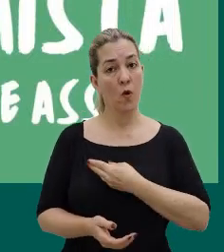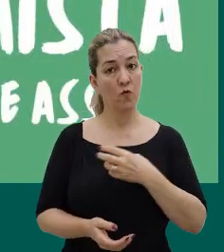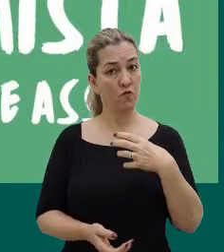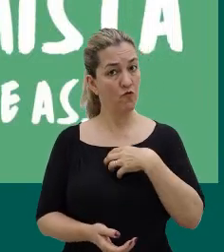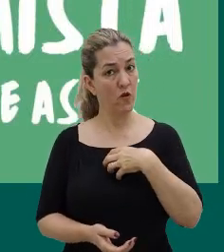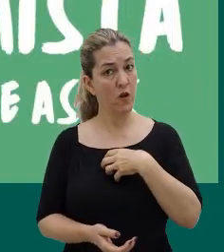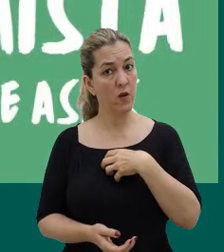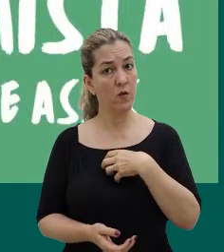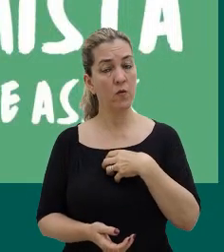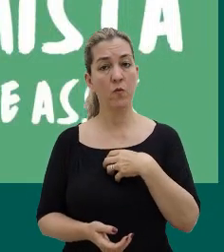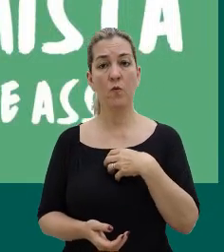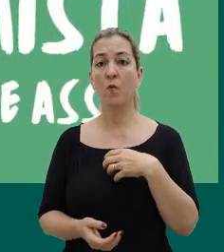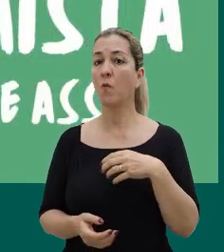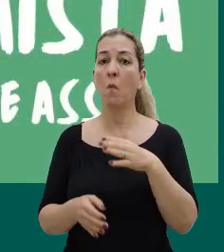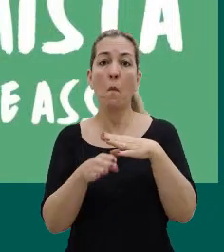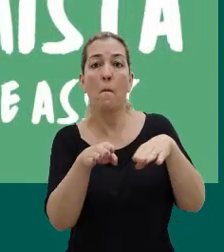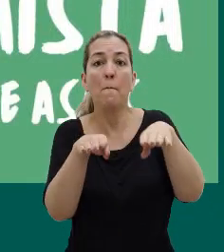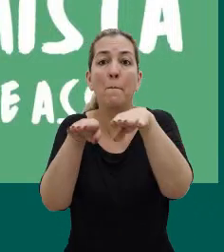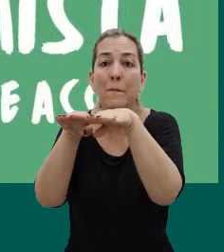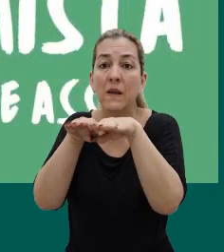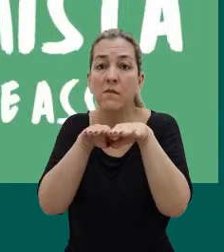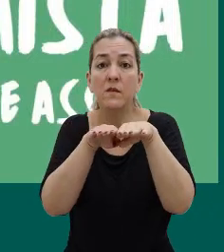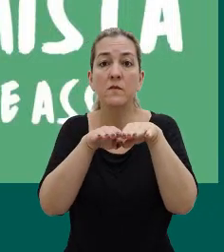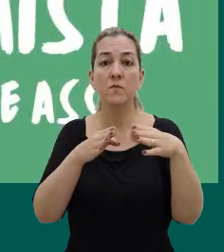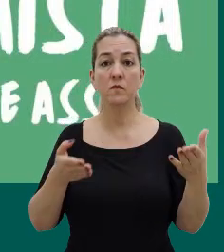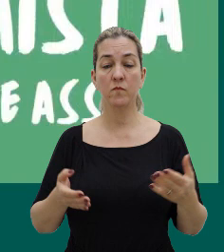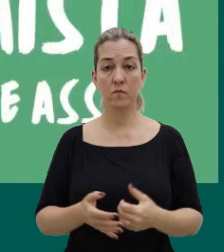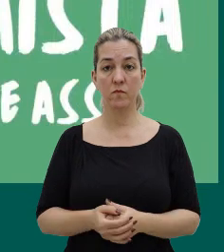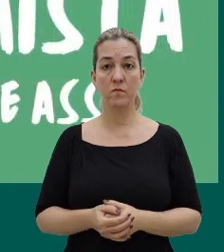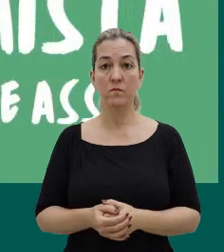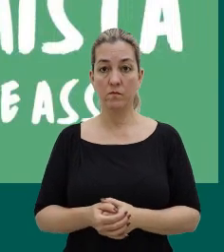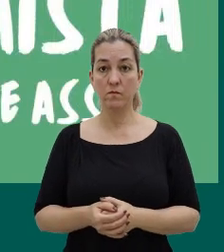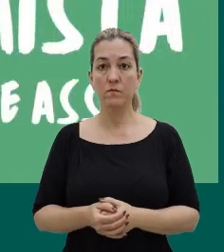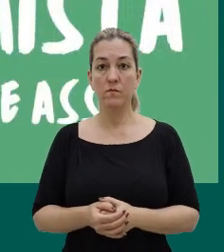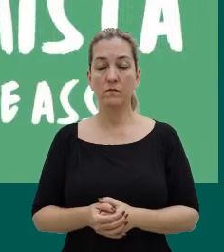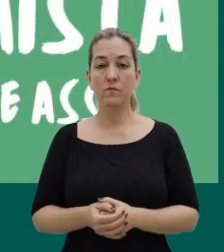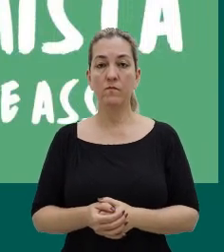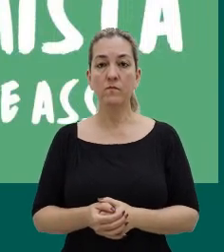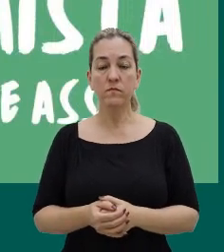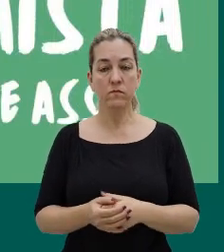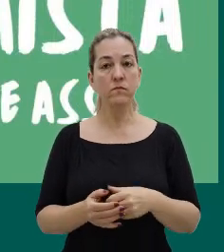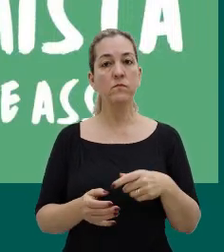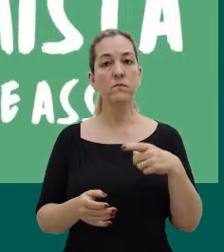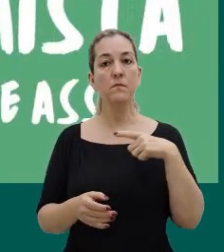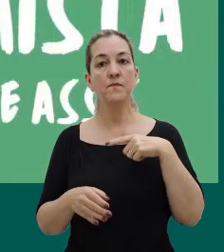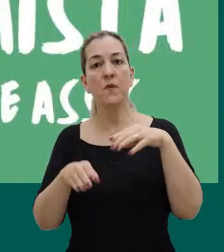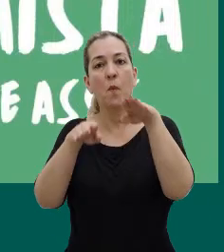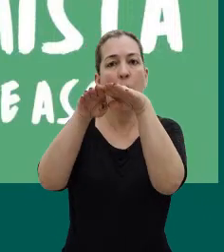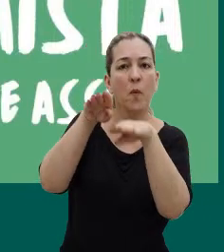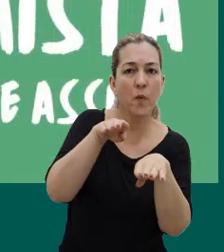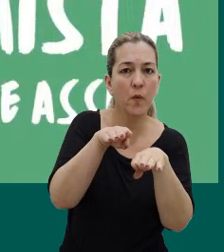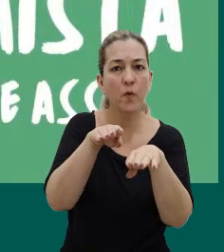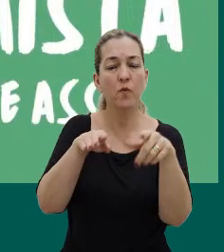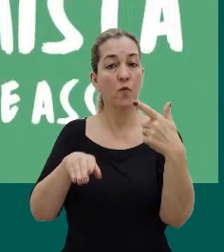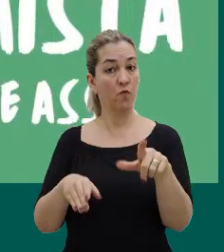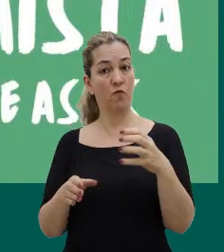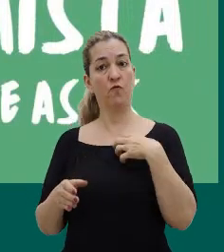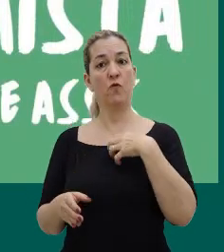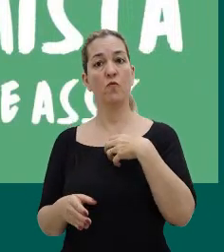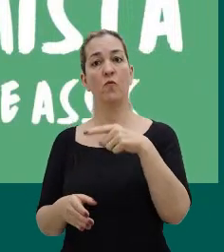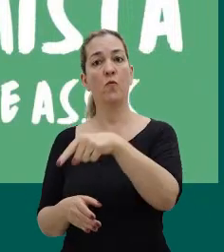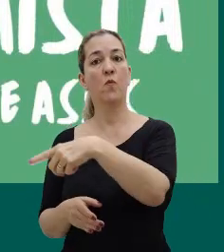jeito não tem a ver com o padrão, né, do que diz o jeito que o outro deve ser.